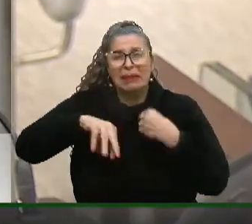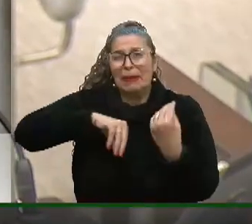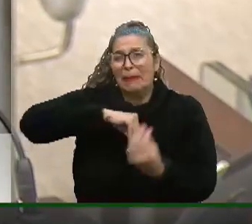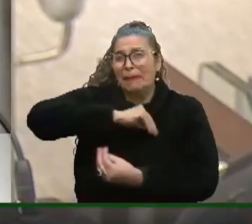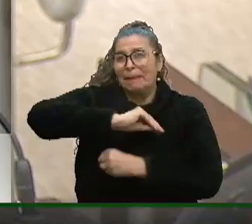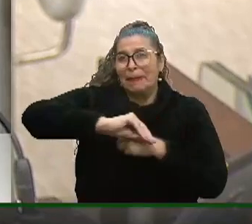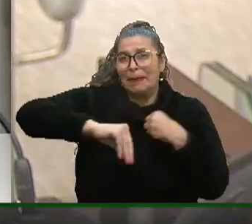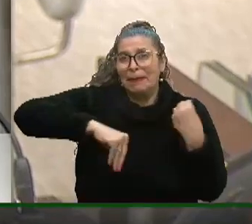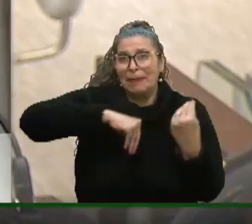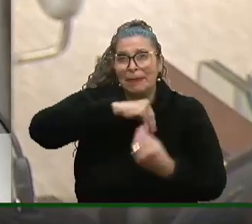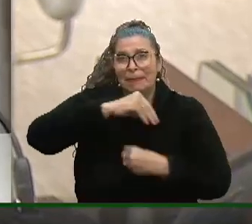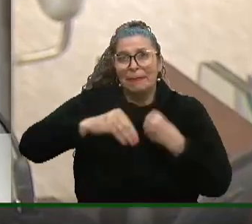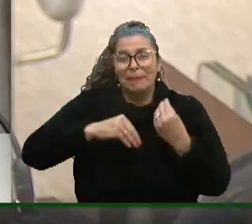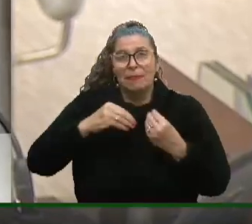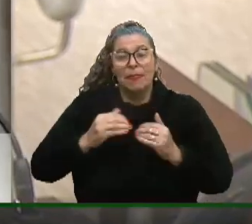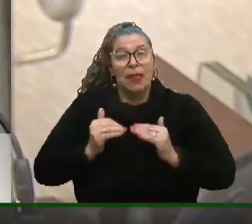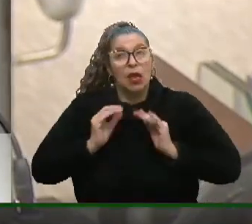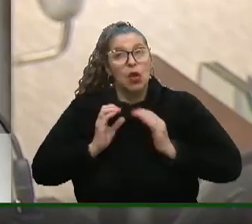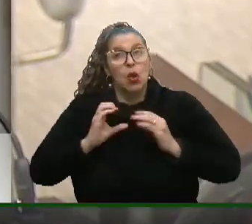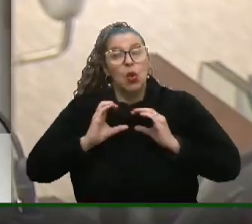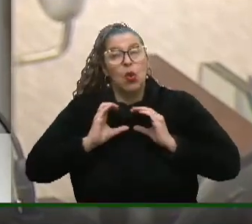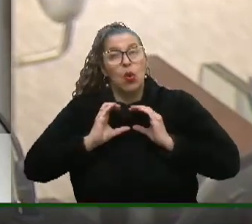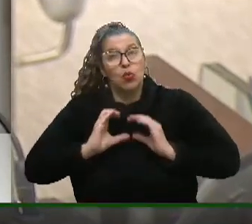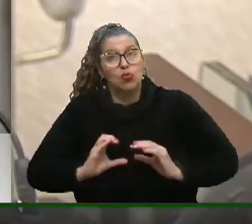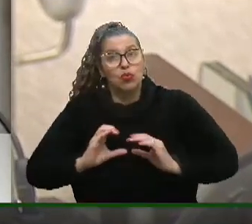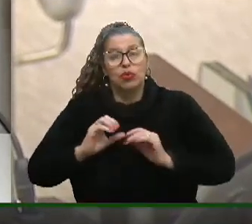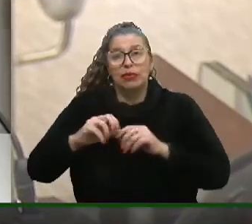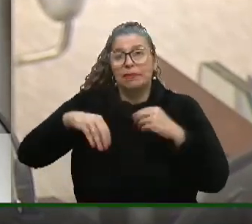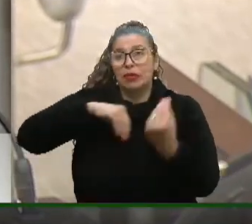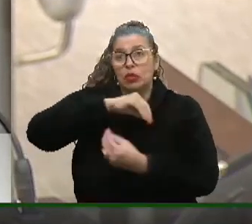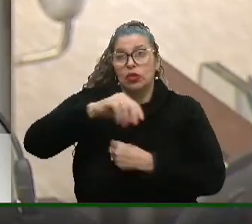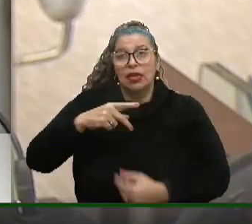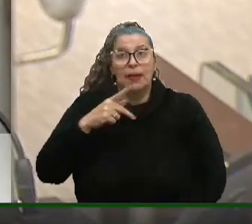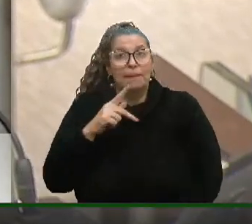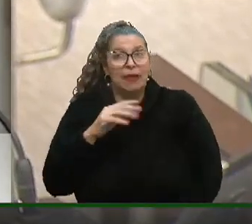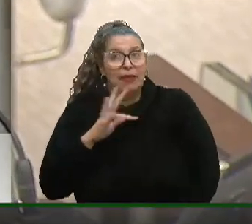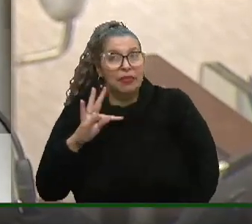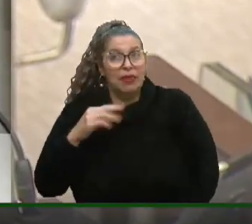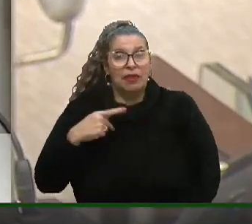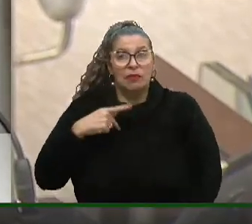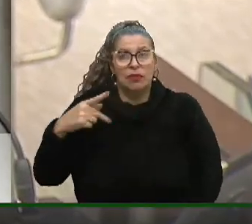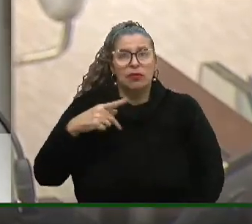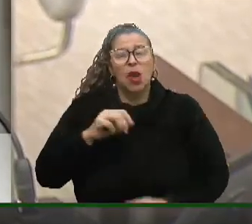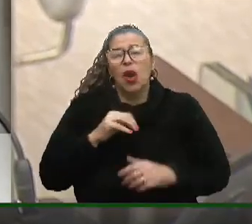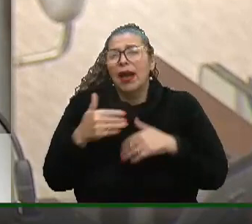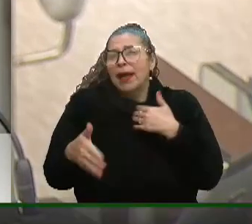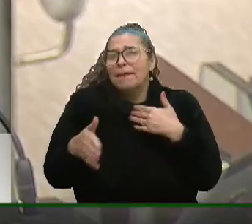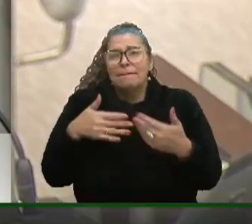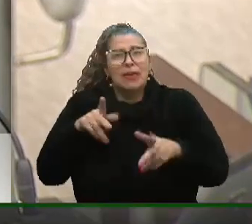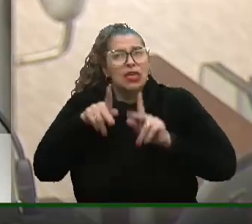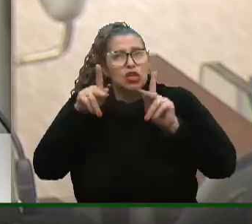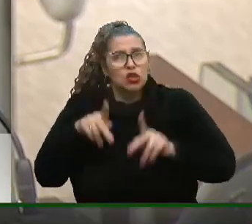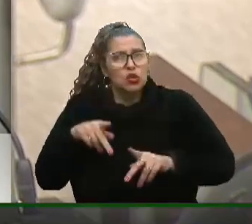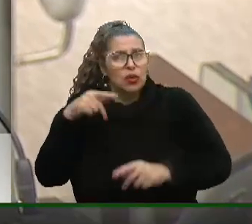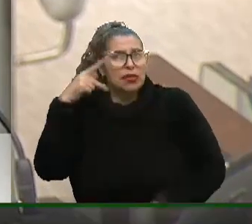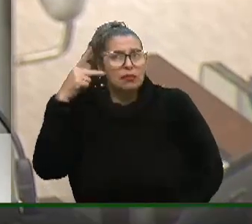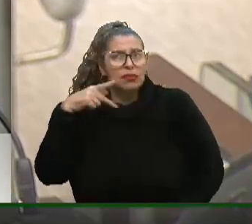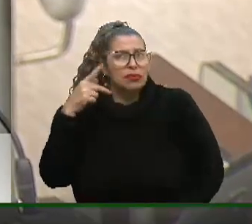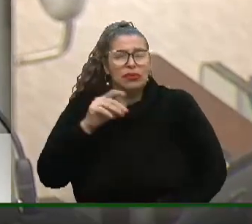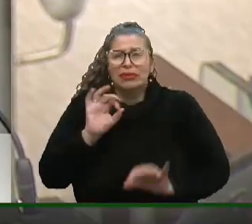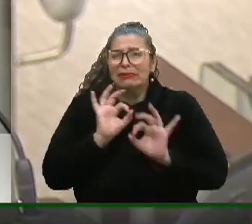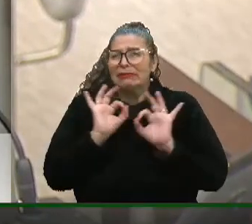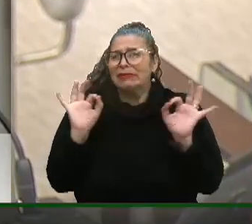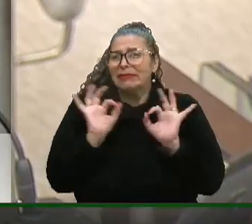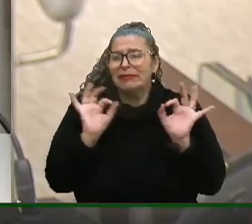a nossa conduta com a conduta do PT. Qualquer pessoa que acompanha a política gaúcha sem descuidos